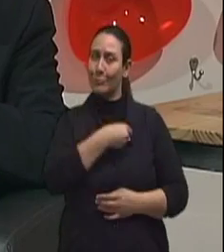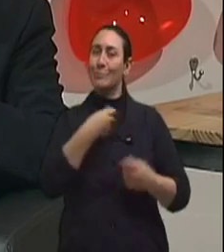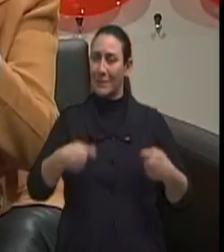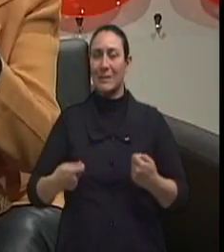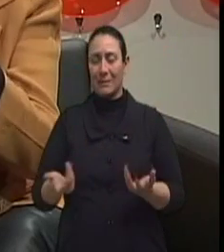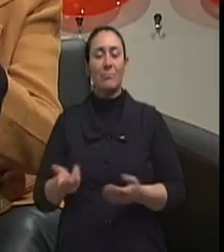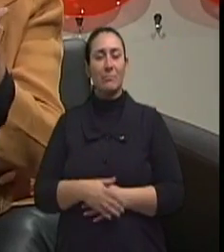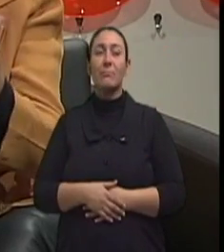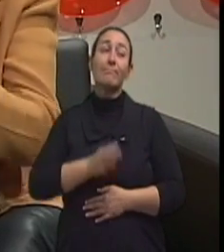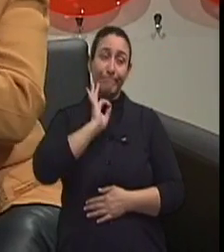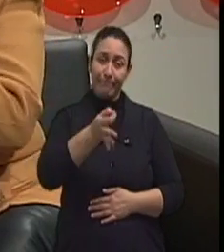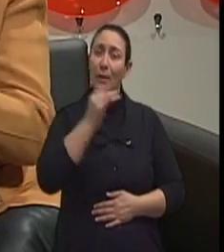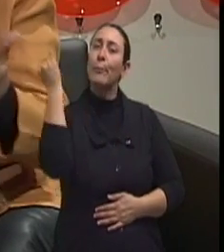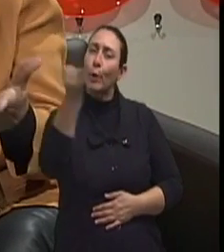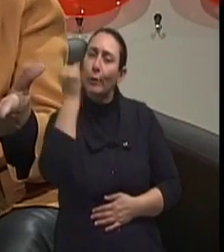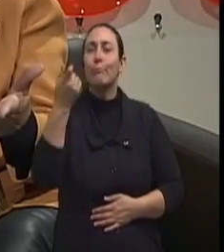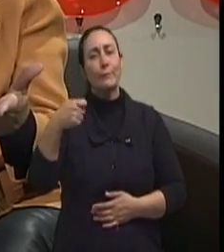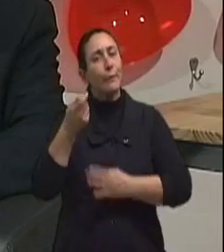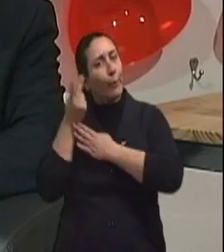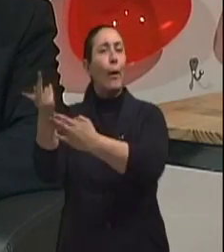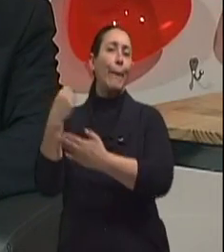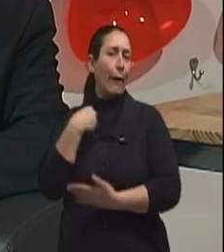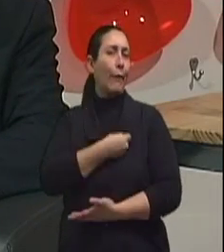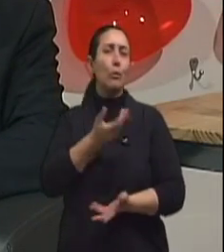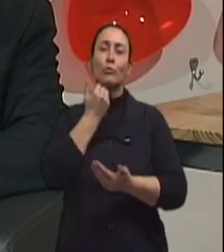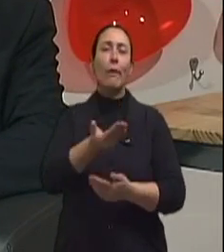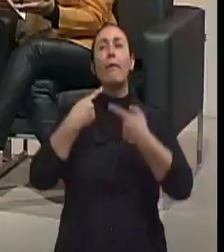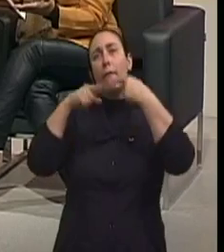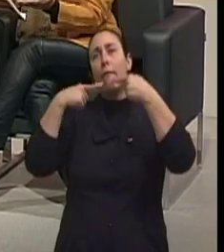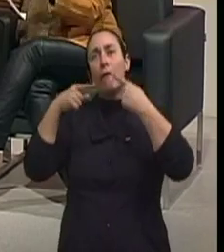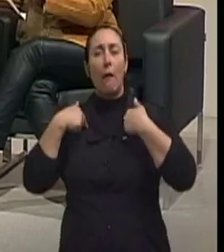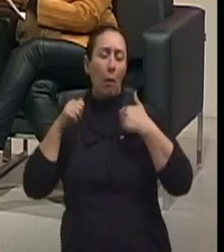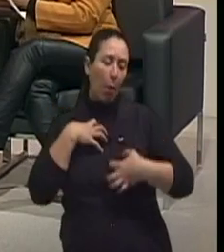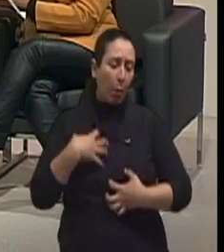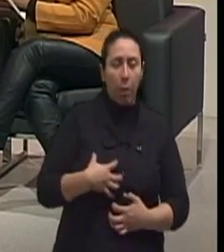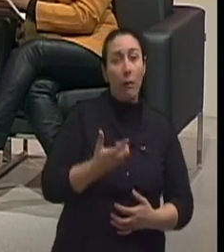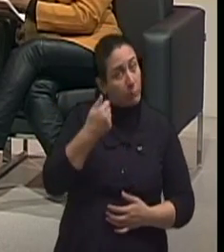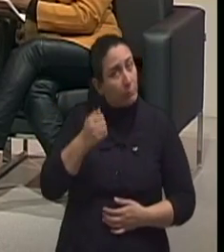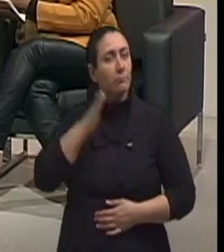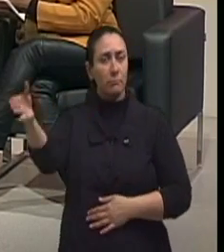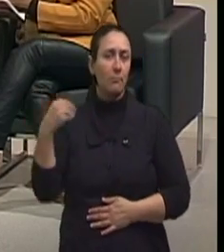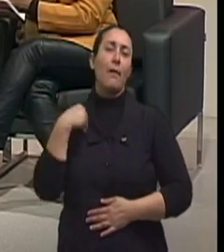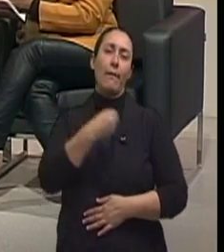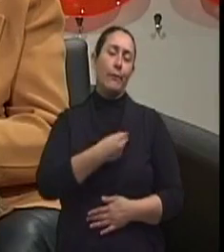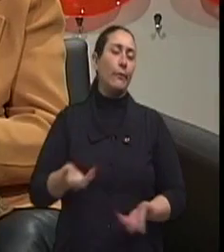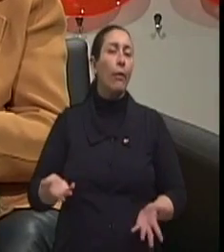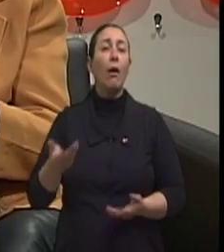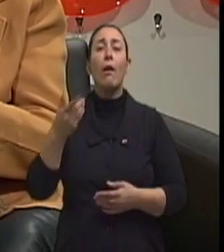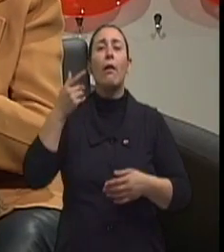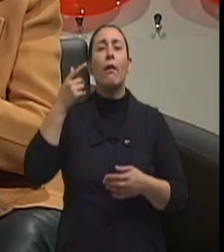descobrir se aqueles sintomas. importante, buscar o especialista. Isso. Até para se tranquilizar, né? E para ajudar o especialista, porque a gente sabe que